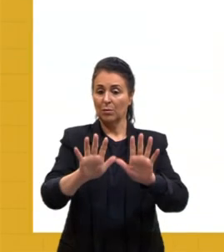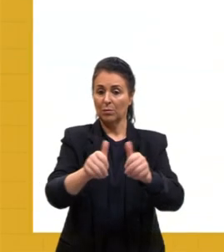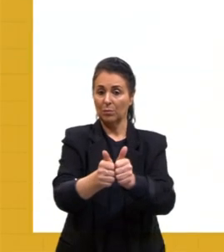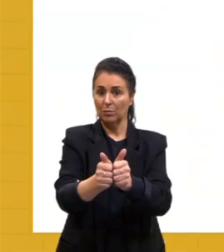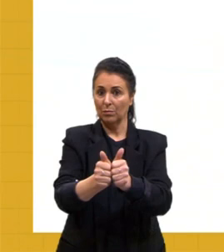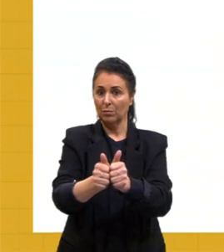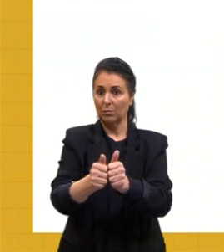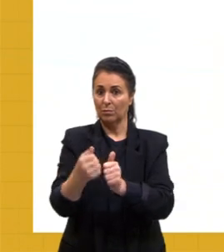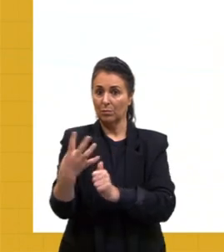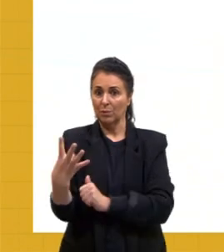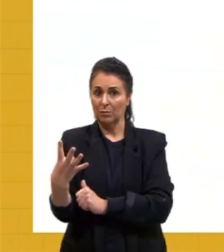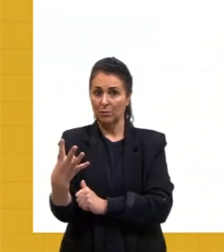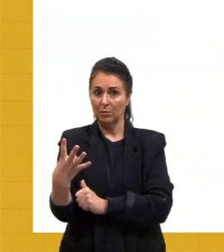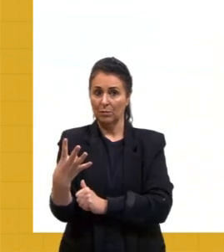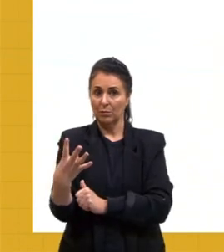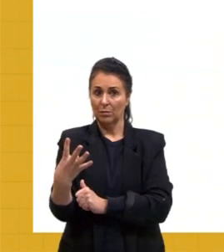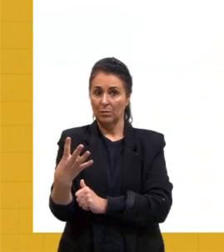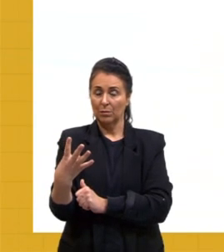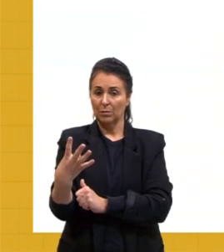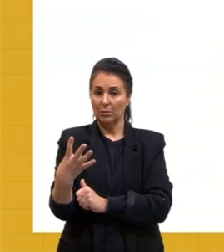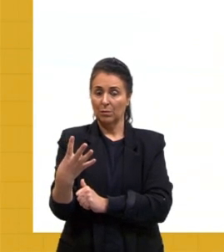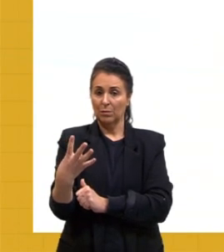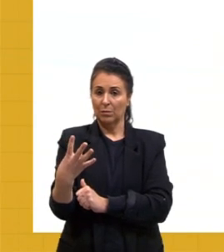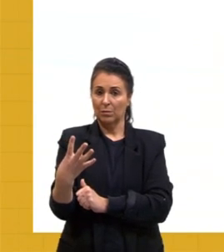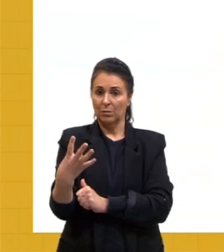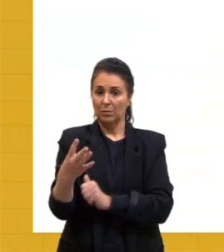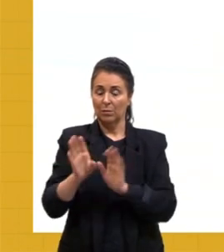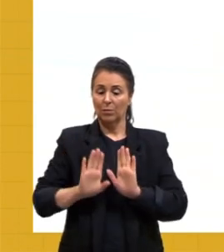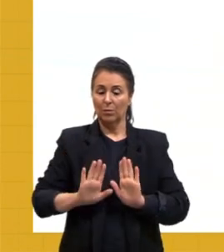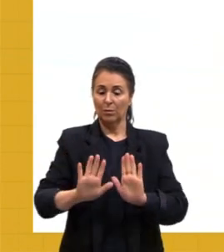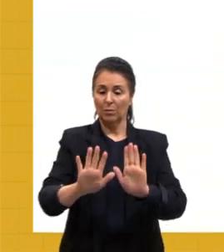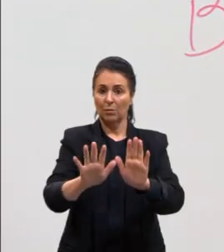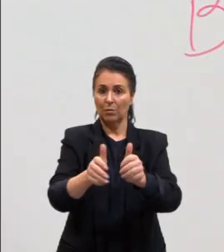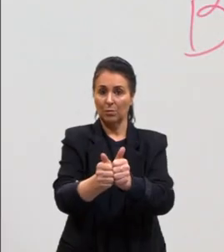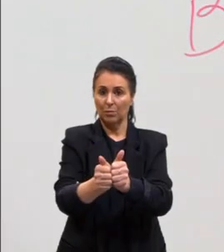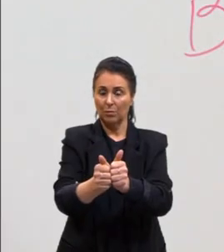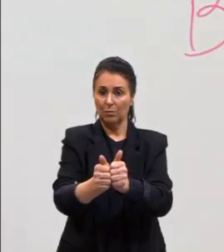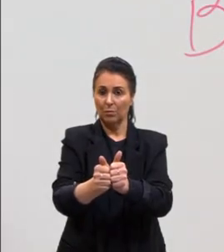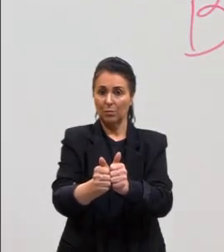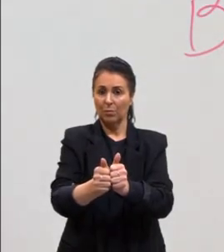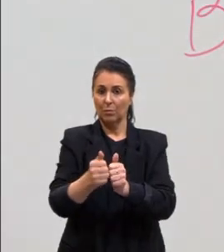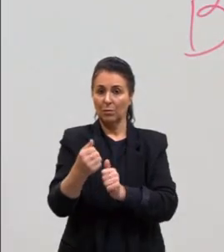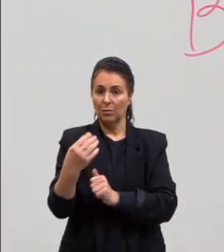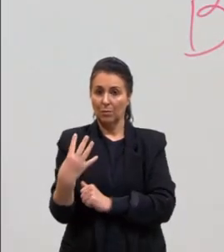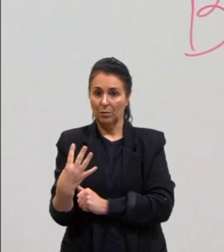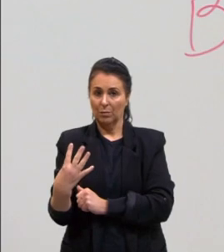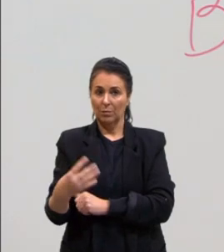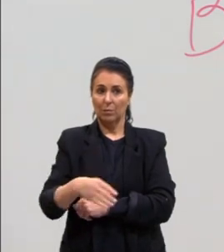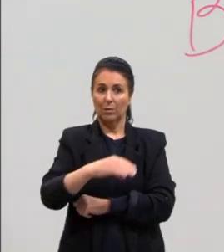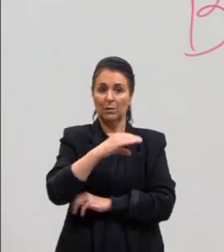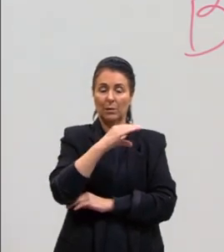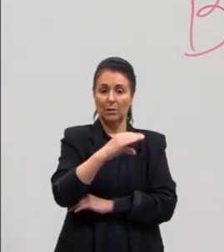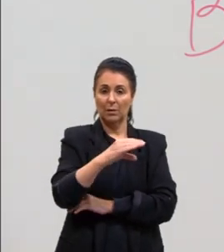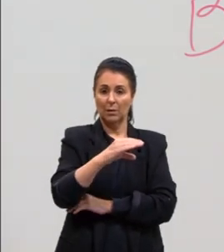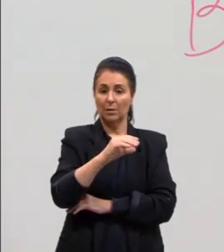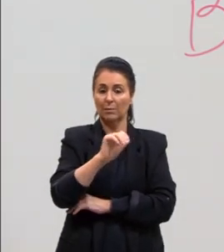4. O códon 4 é C, A,